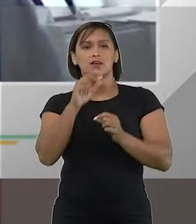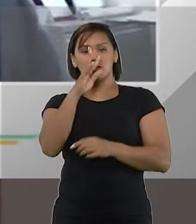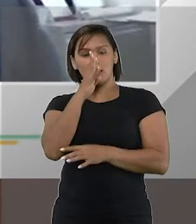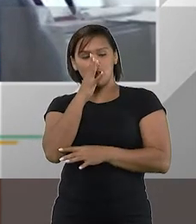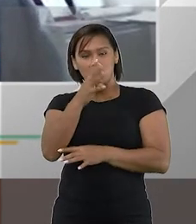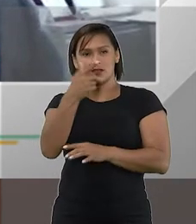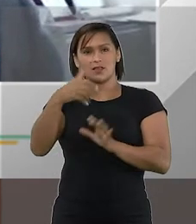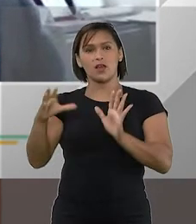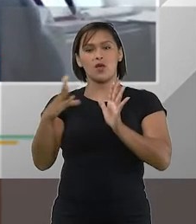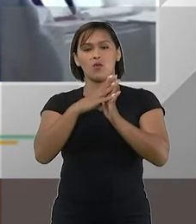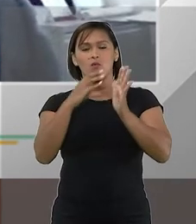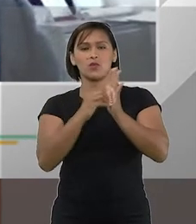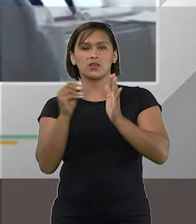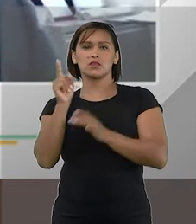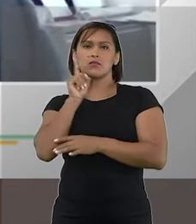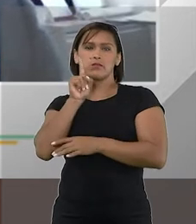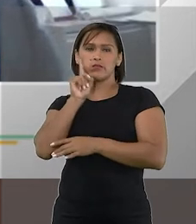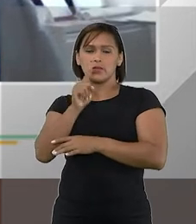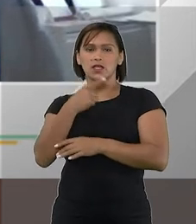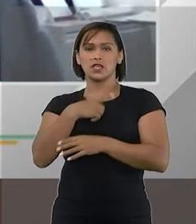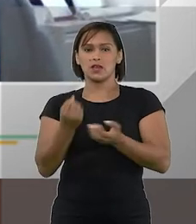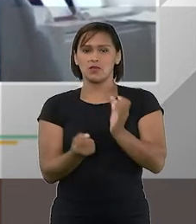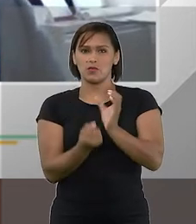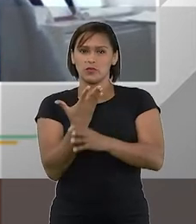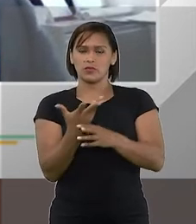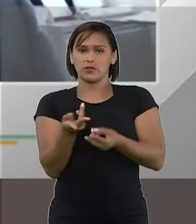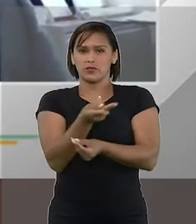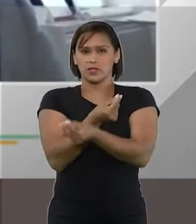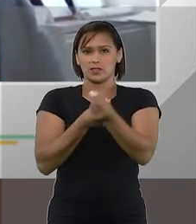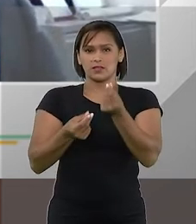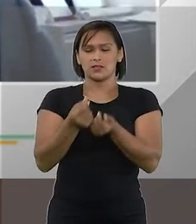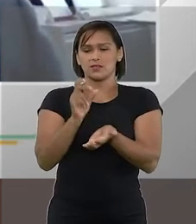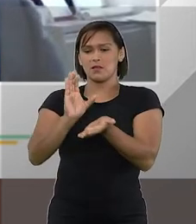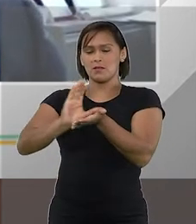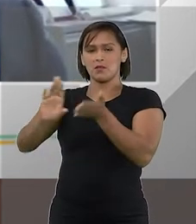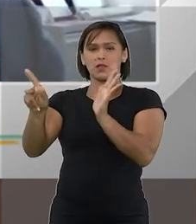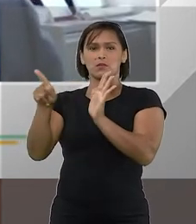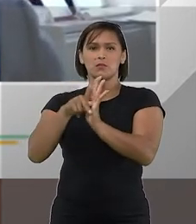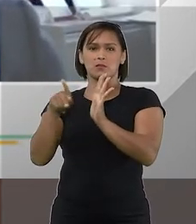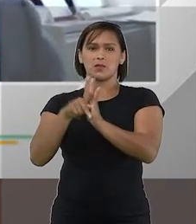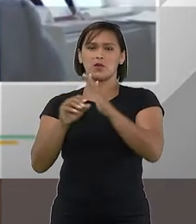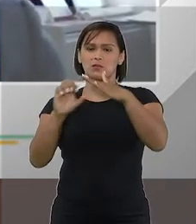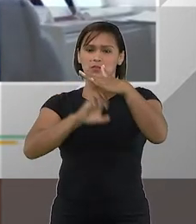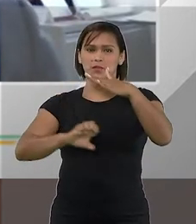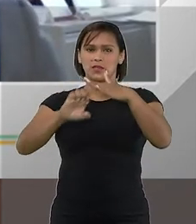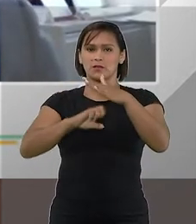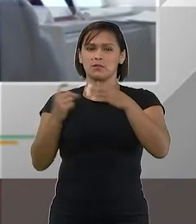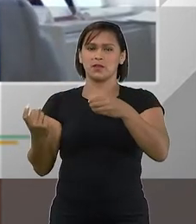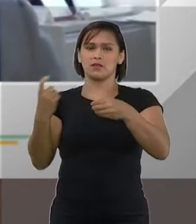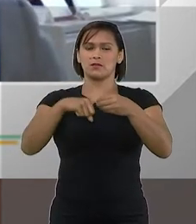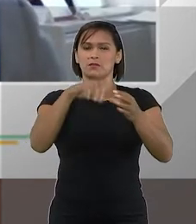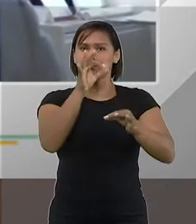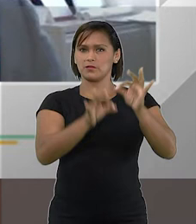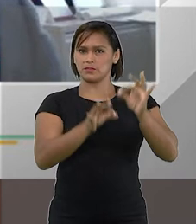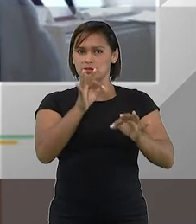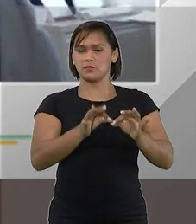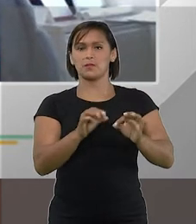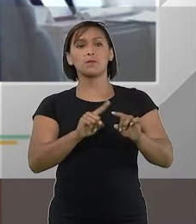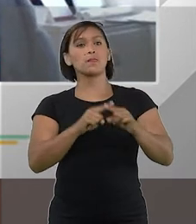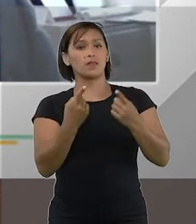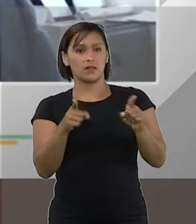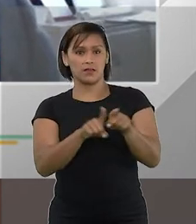inspirados no modelo americano, criamos um financiamento próprio para empresas em recuperação,